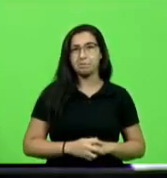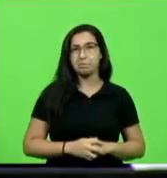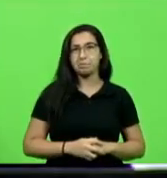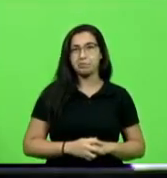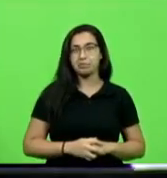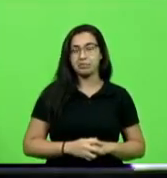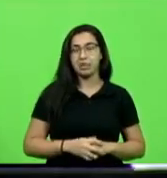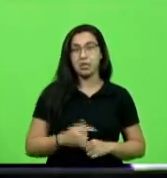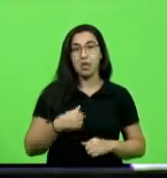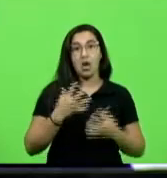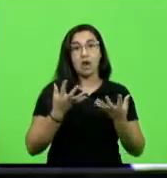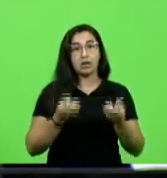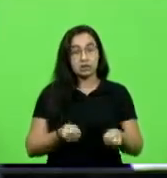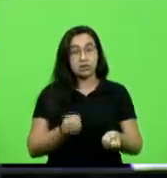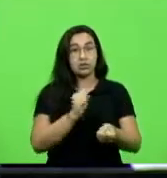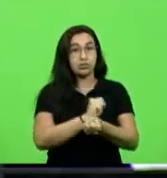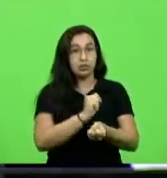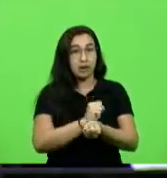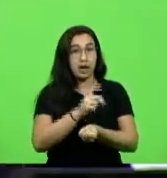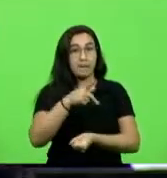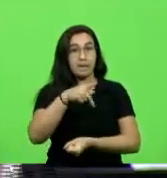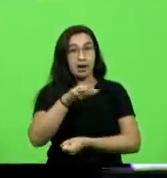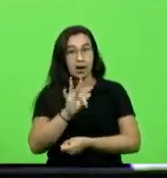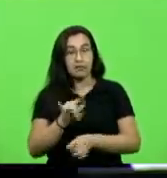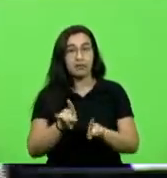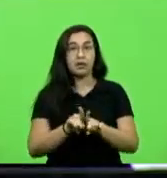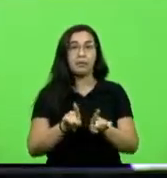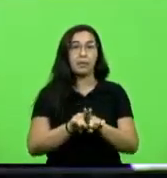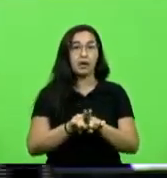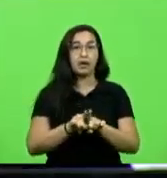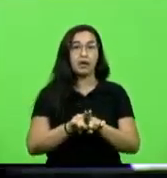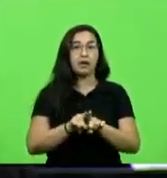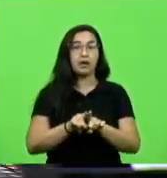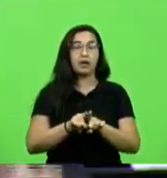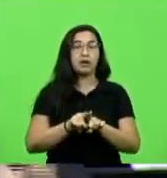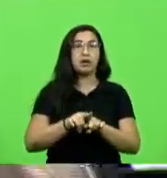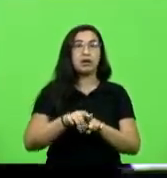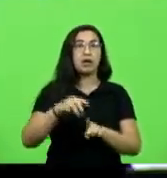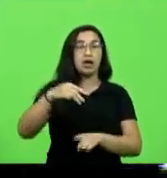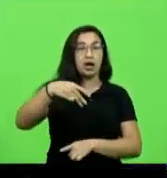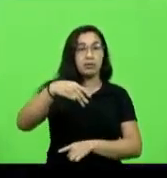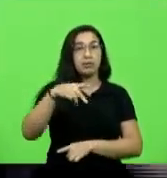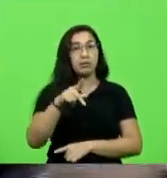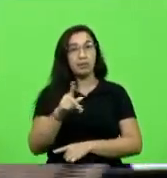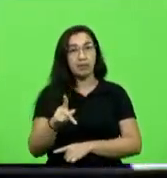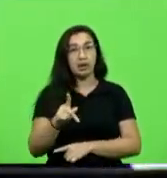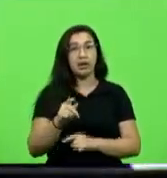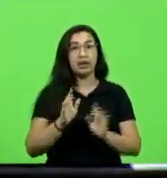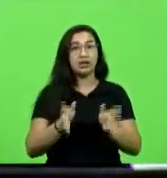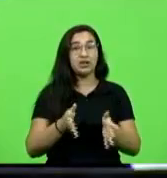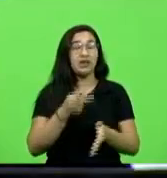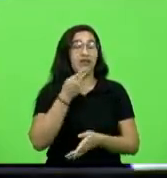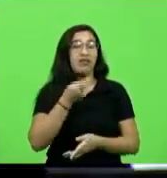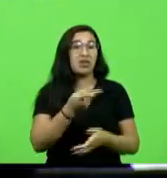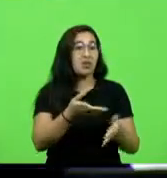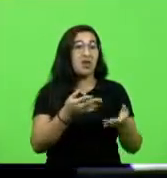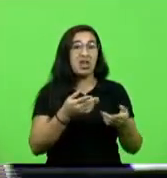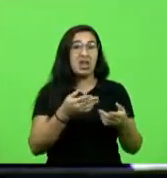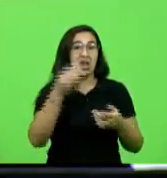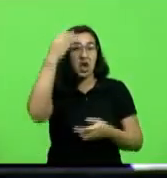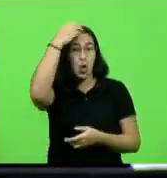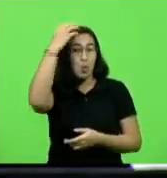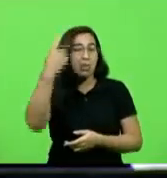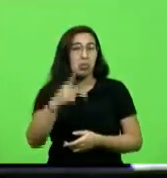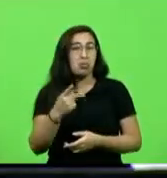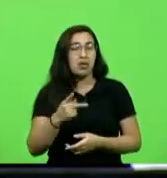explicou que era esperar a polícia federal e o ministério público baixar mas escuta aqui já inocentaram o homem marca